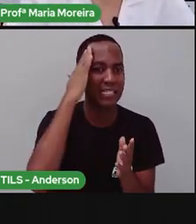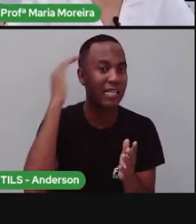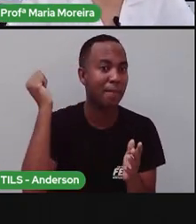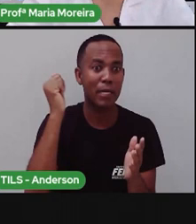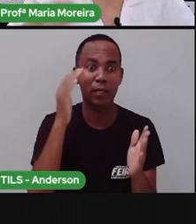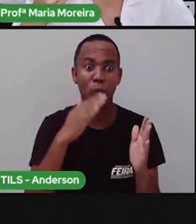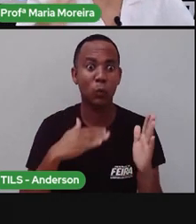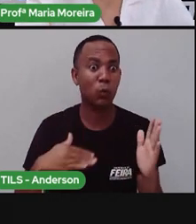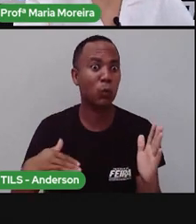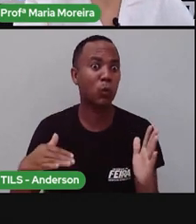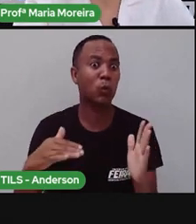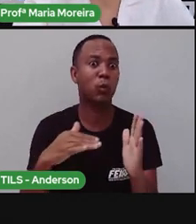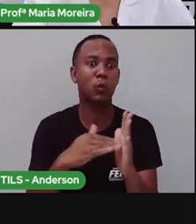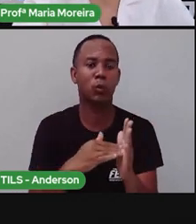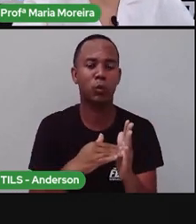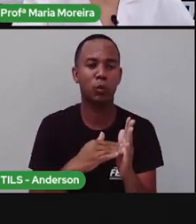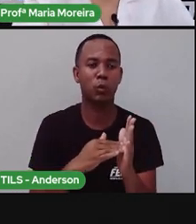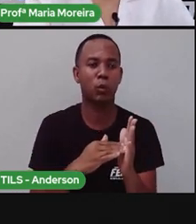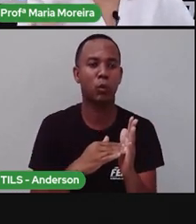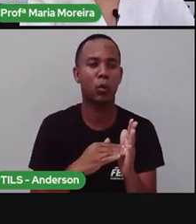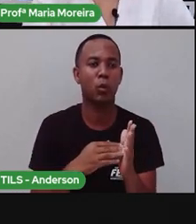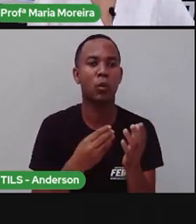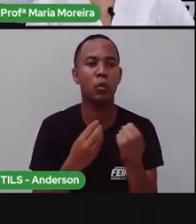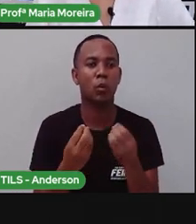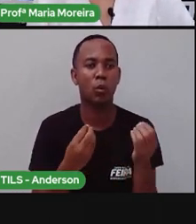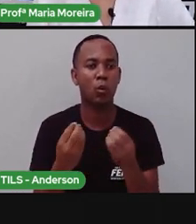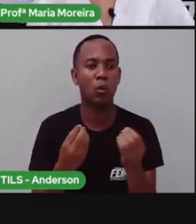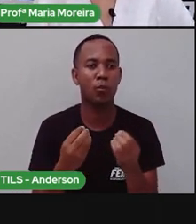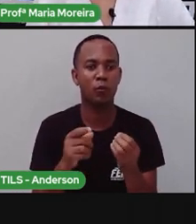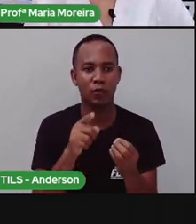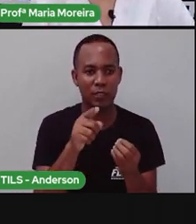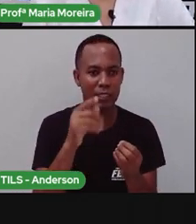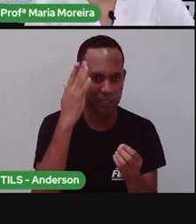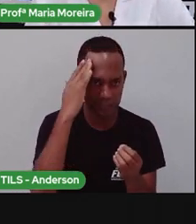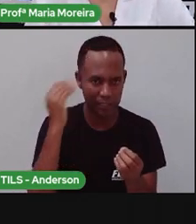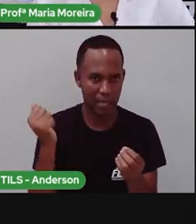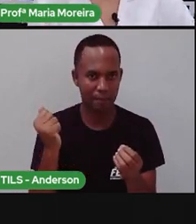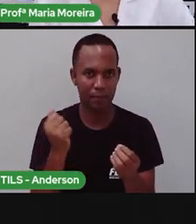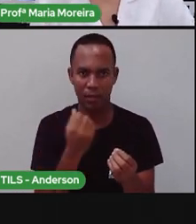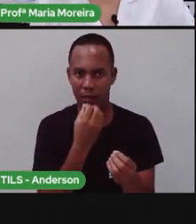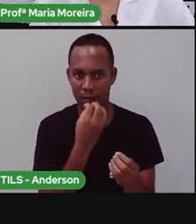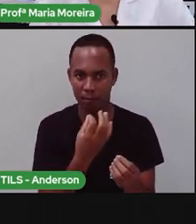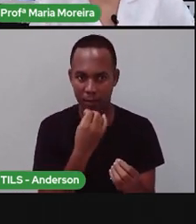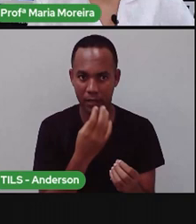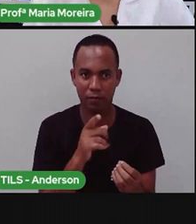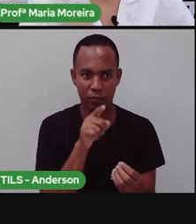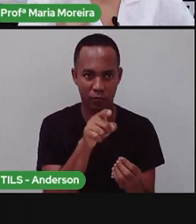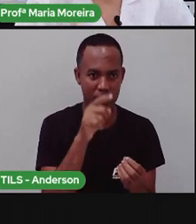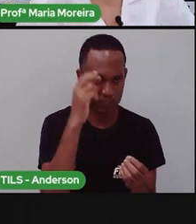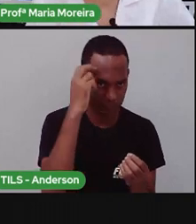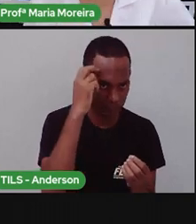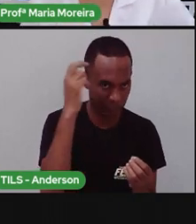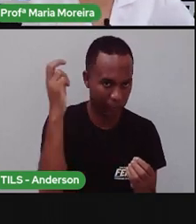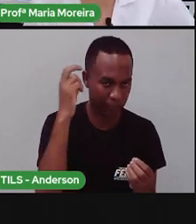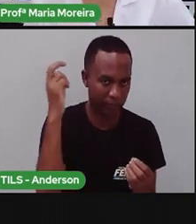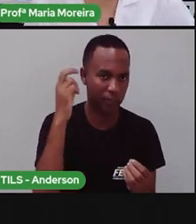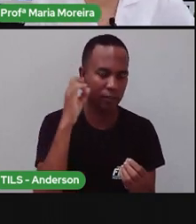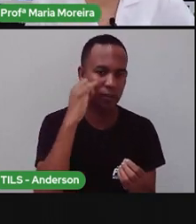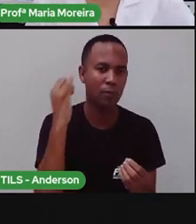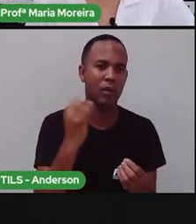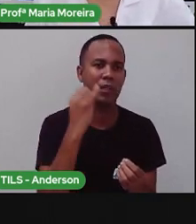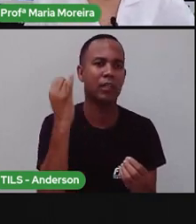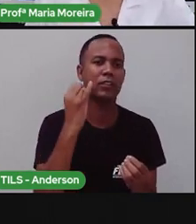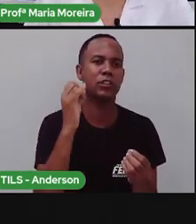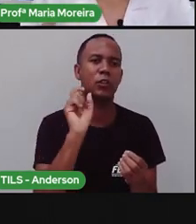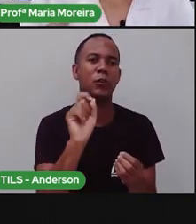tudo. É saber sobre alguma coisa. Então, se você sabe sobre alguma coisa e sabe bem, você é inteligente. É aí que tá a importância das